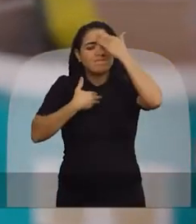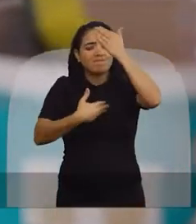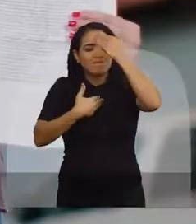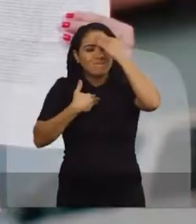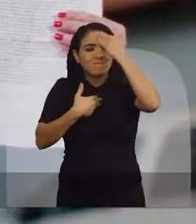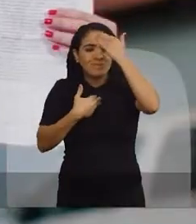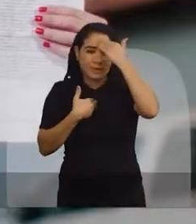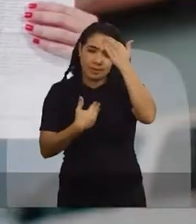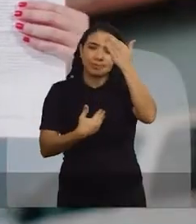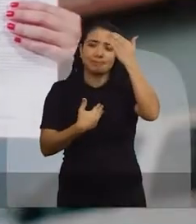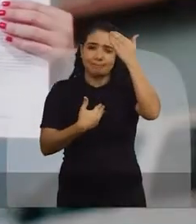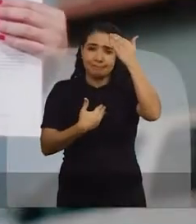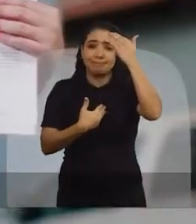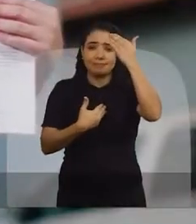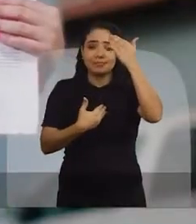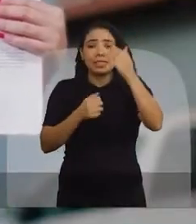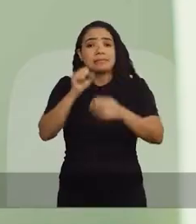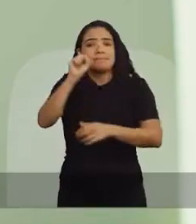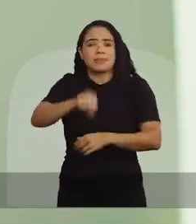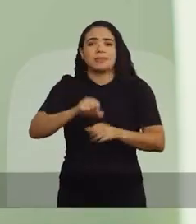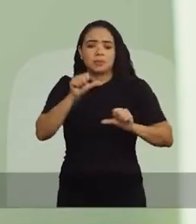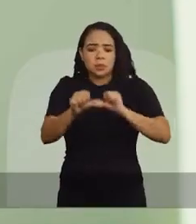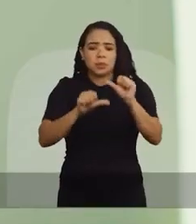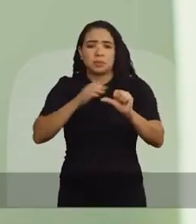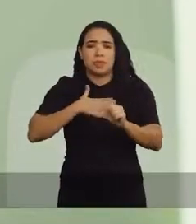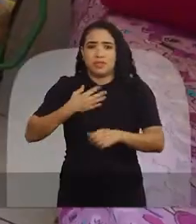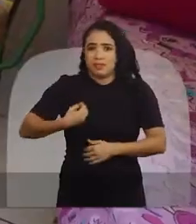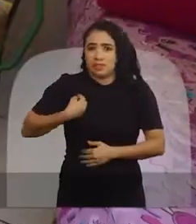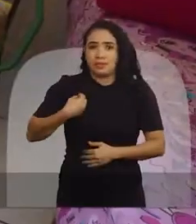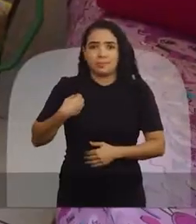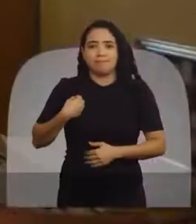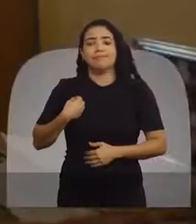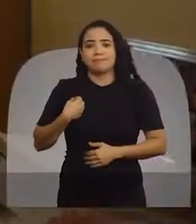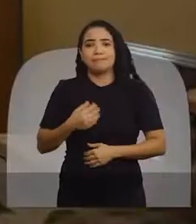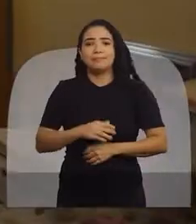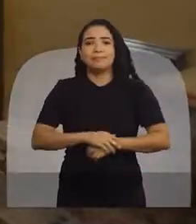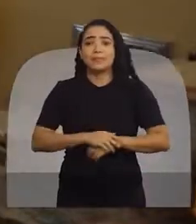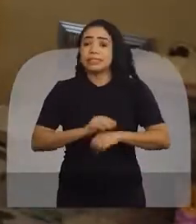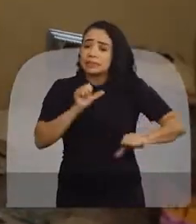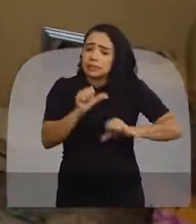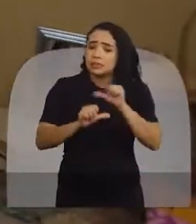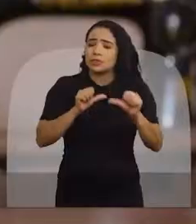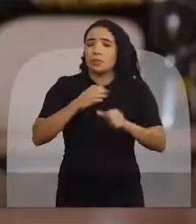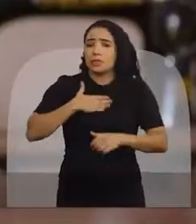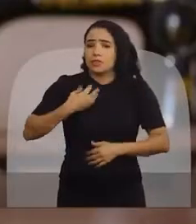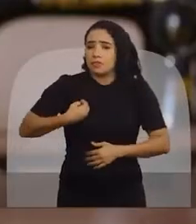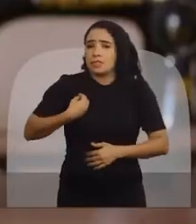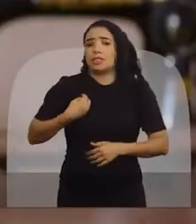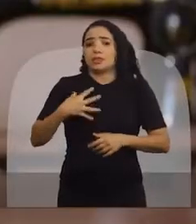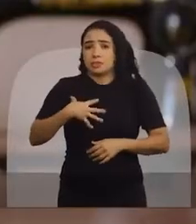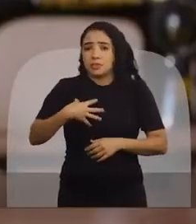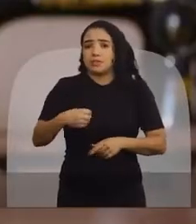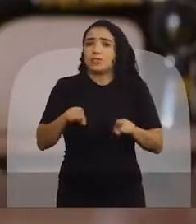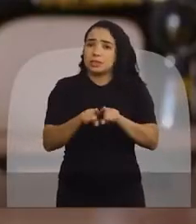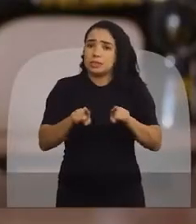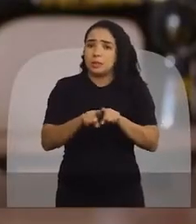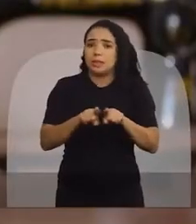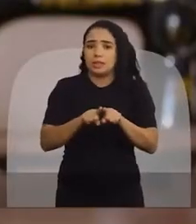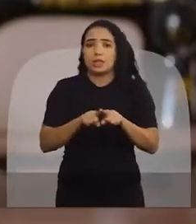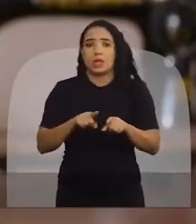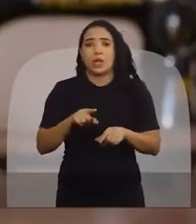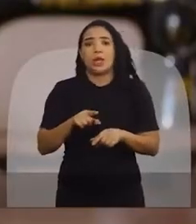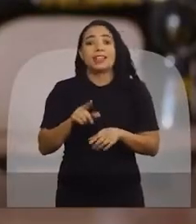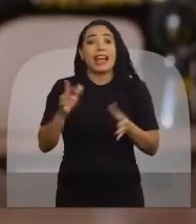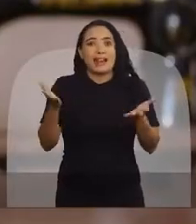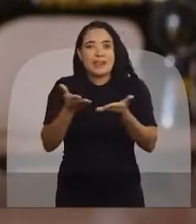Ele sim mudou a minha vida. Aí transformou a minha vida e a vida dos meus filhos. Ele merece ganhar para ele trabalhar mais,